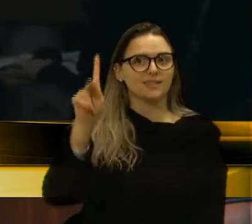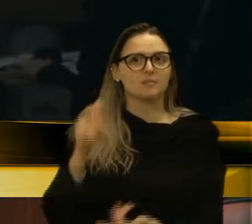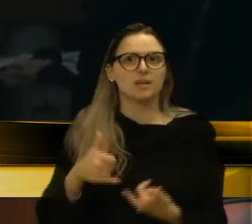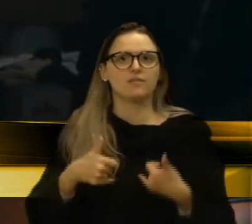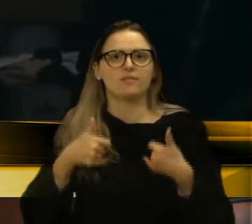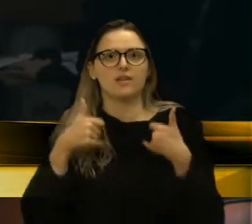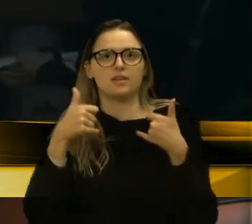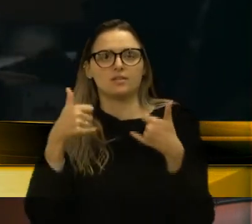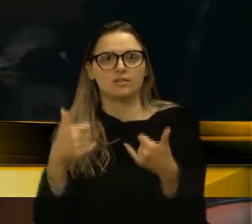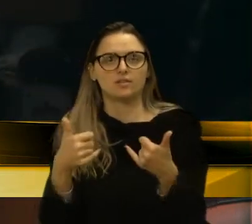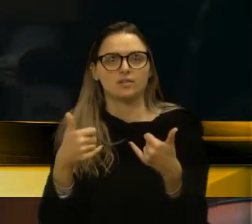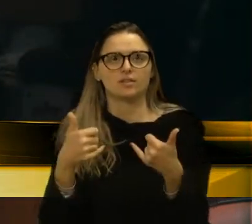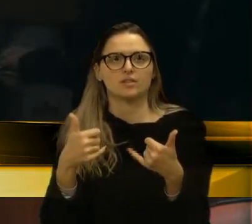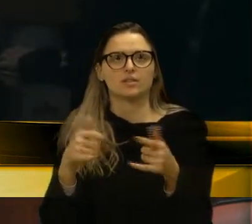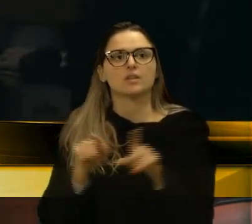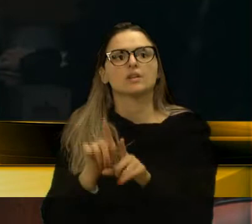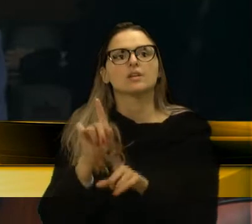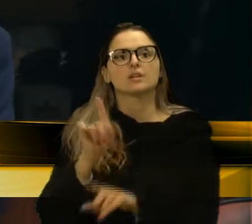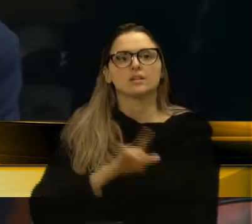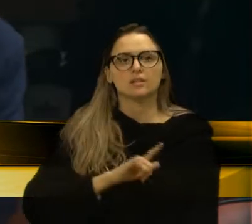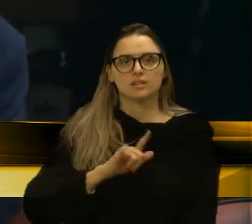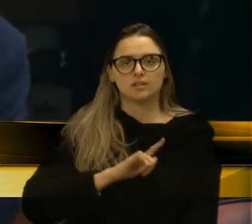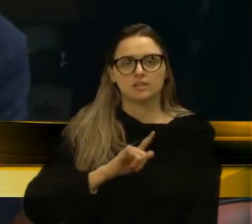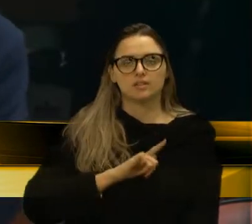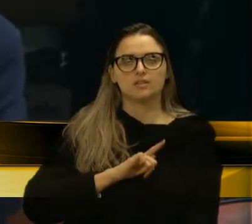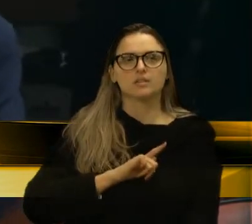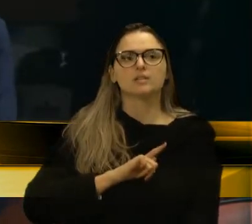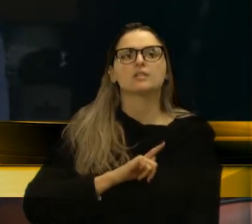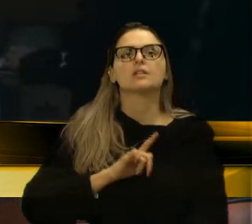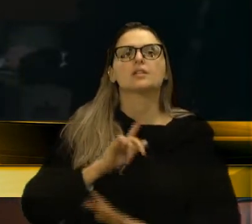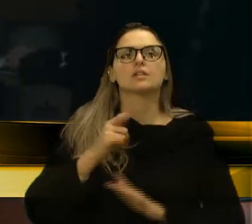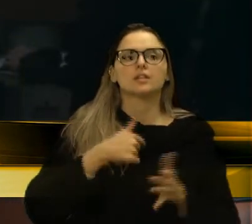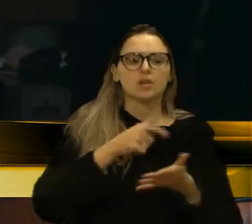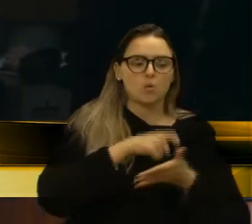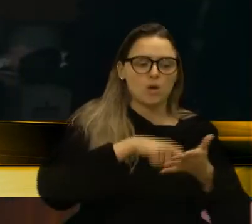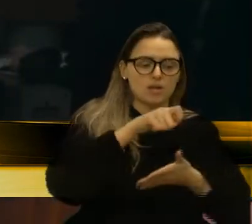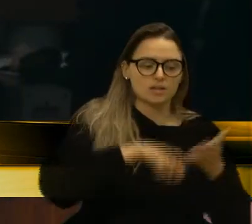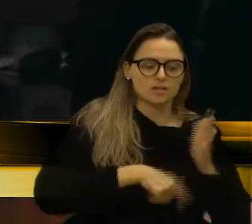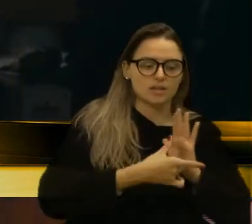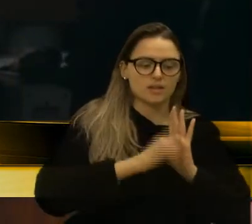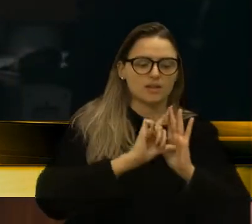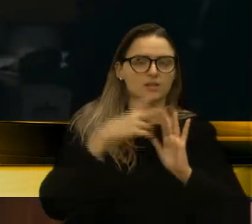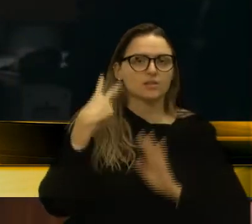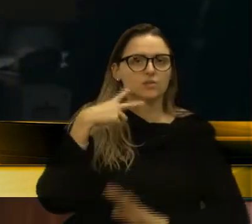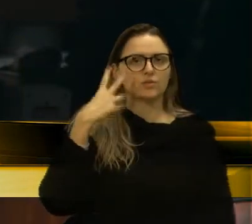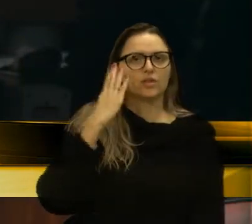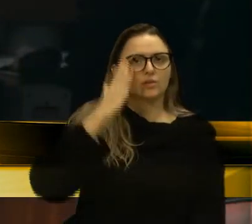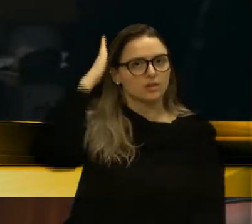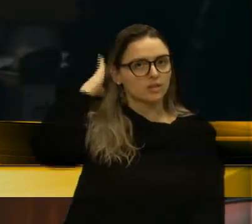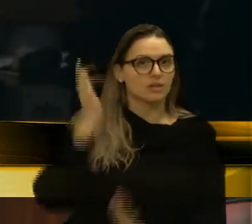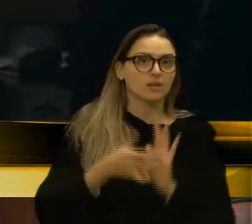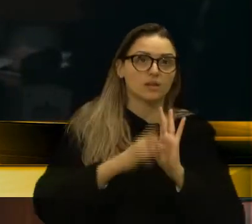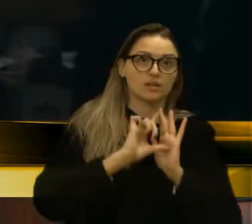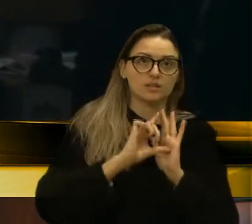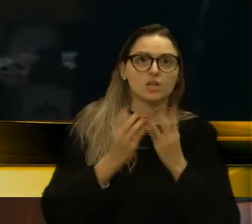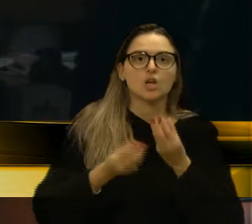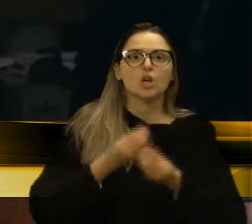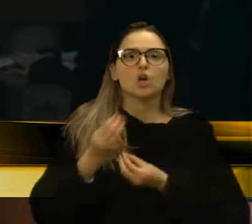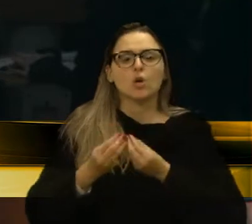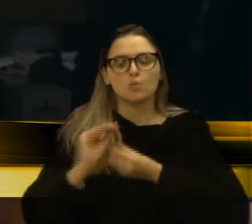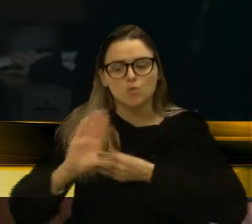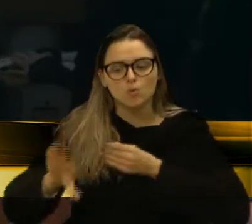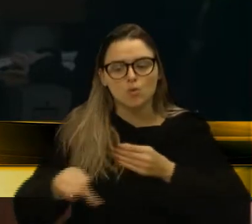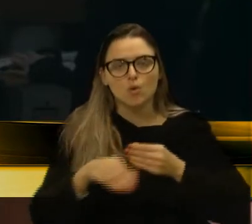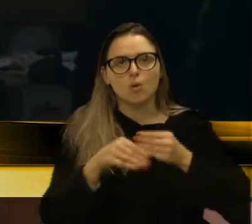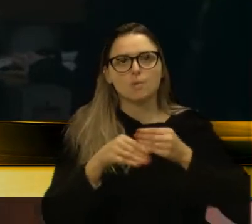invocado a questão de que protocolei antes do vereador Daniel Guerra, hoje prefeito, como um ingrediente político